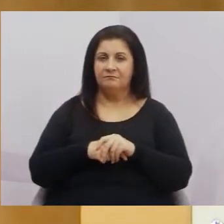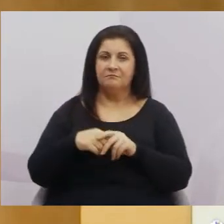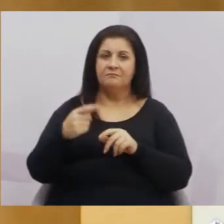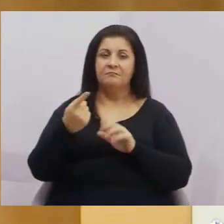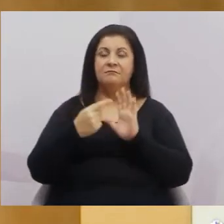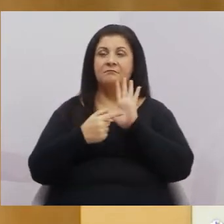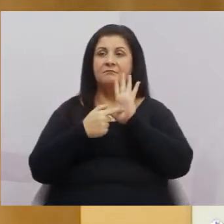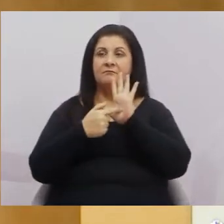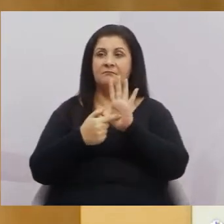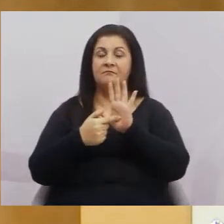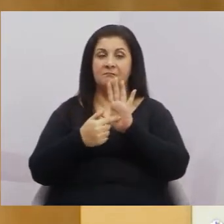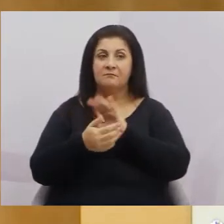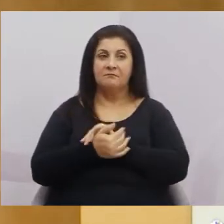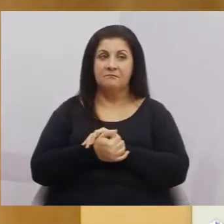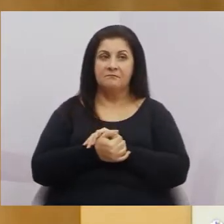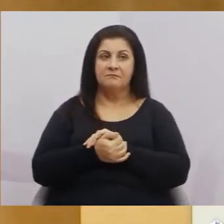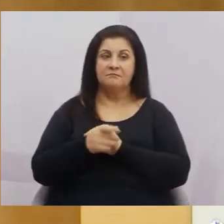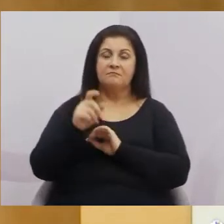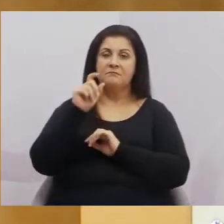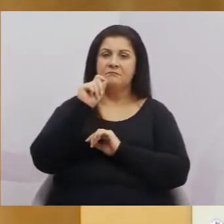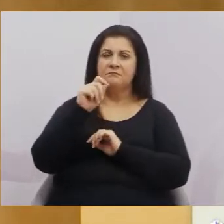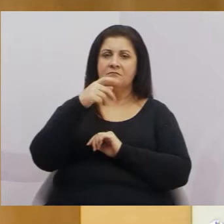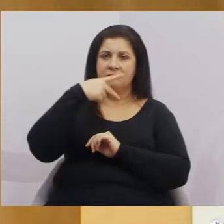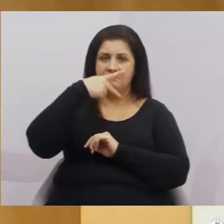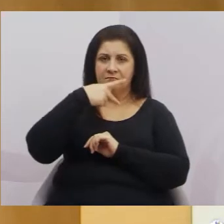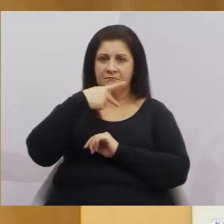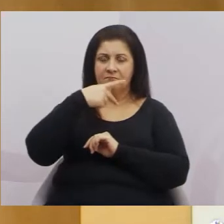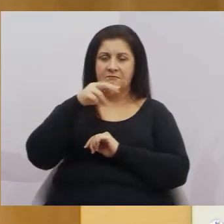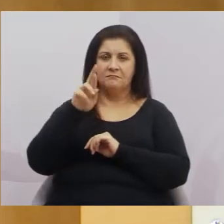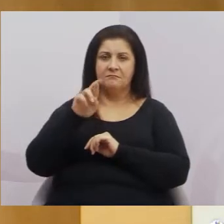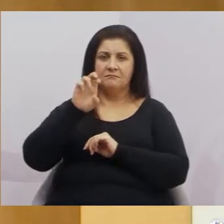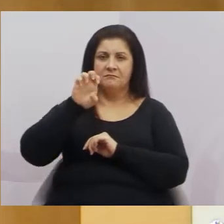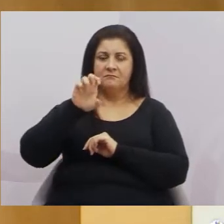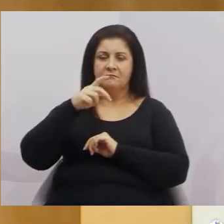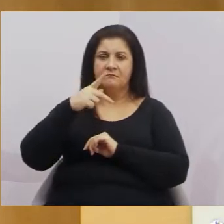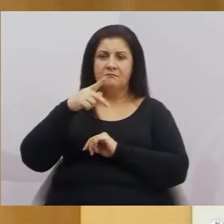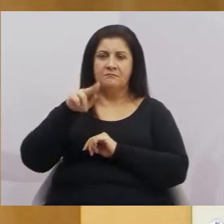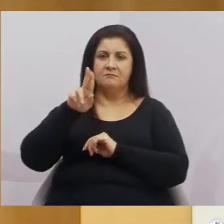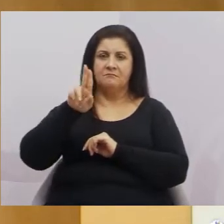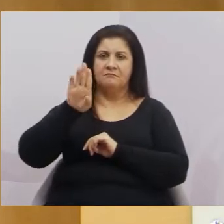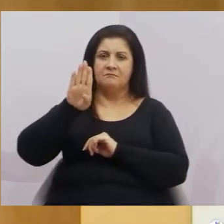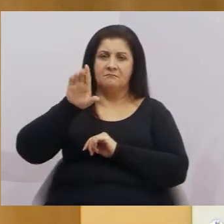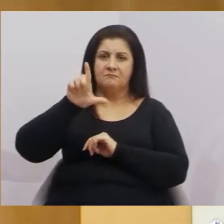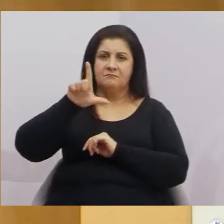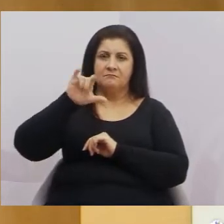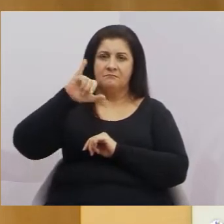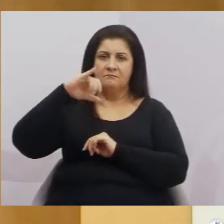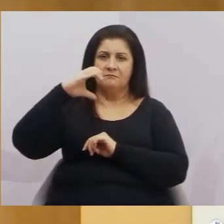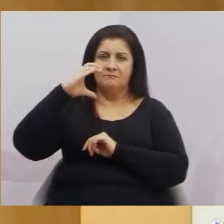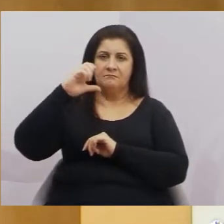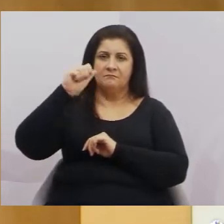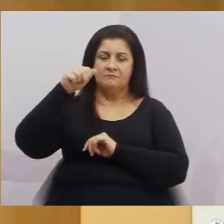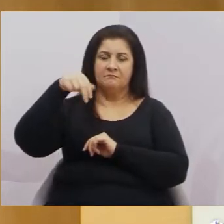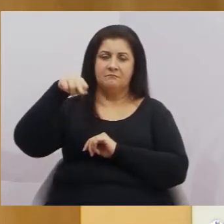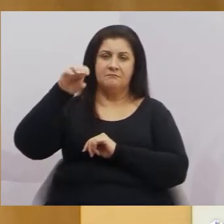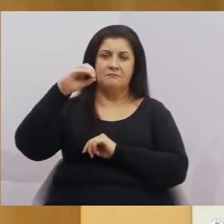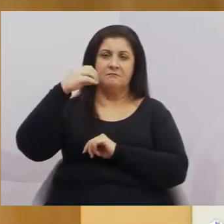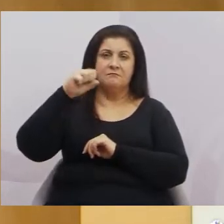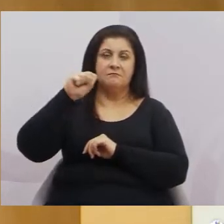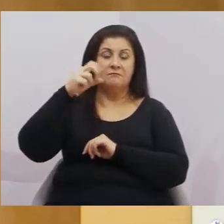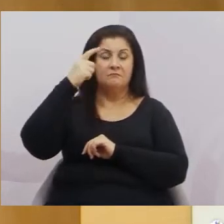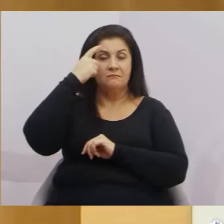mostrar um pouco do que o Republicanos acredita, do que o Republicanos pensa com